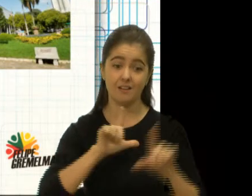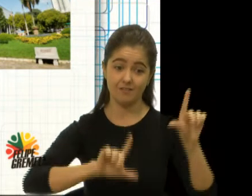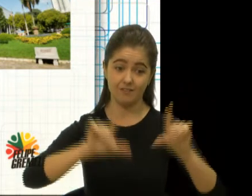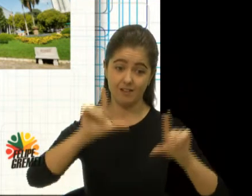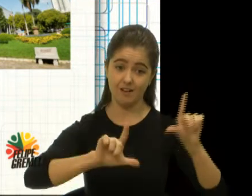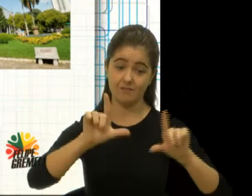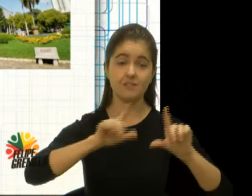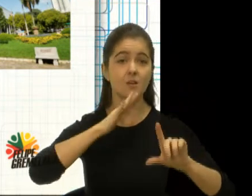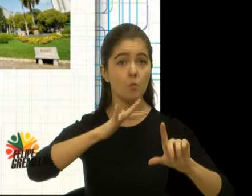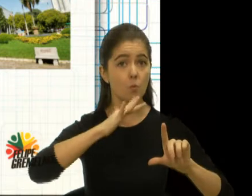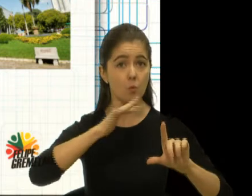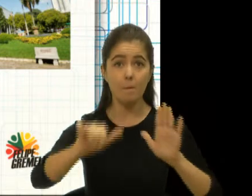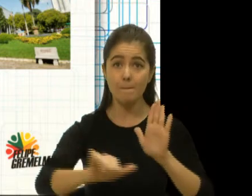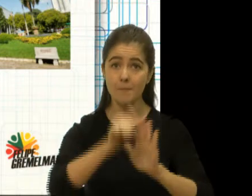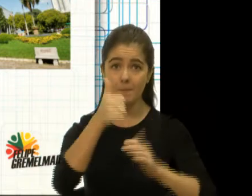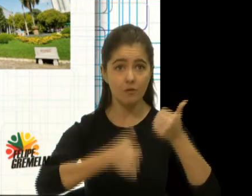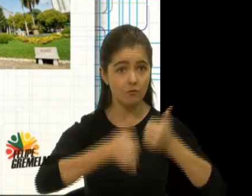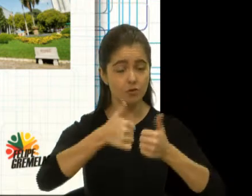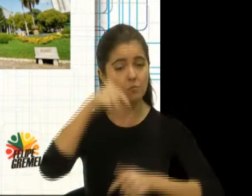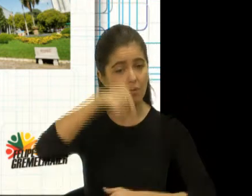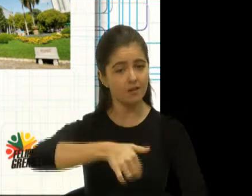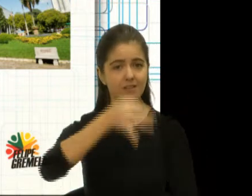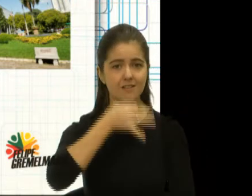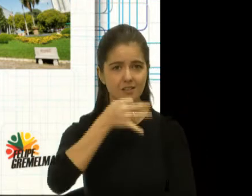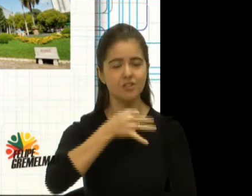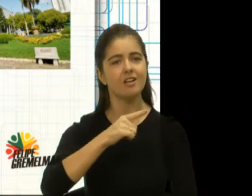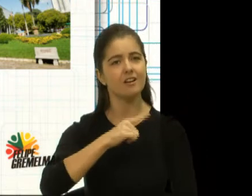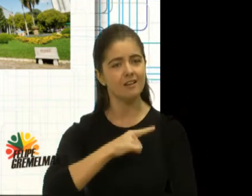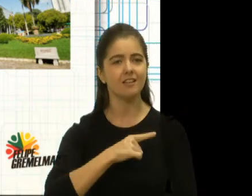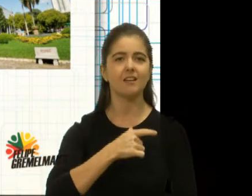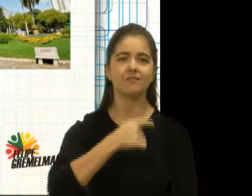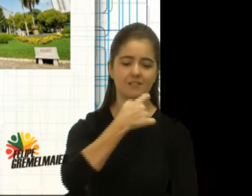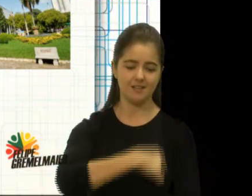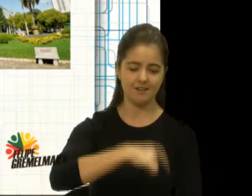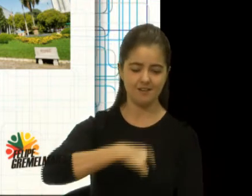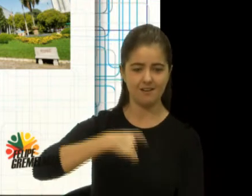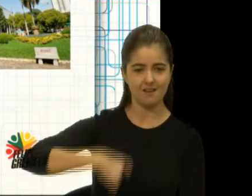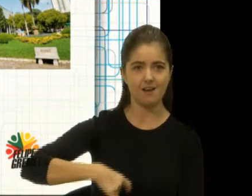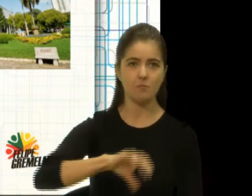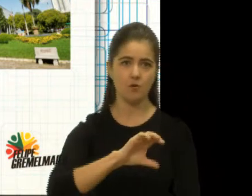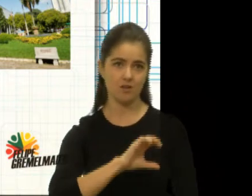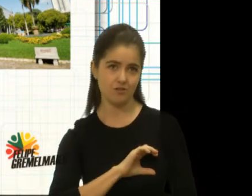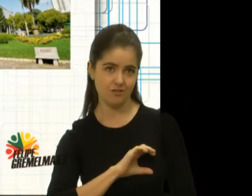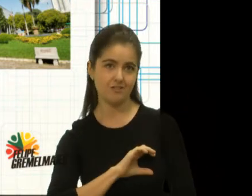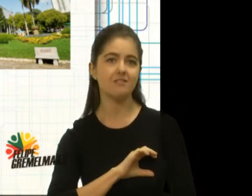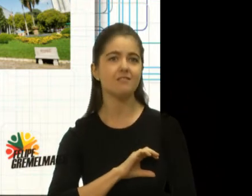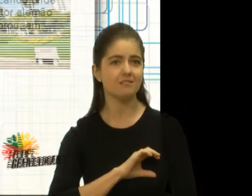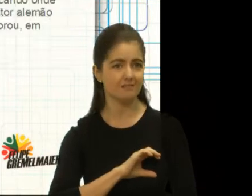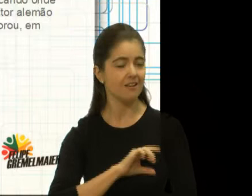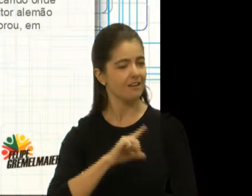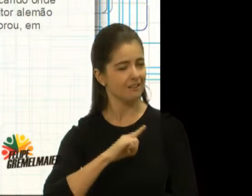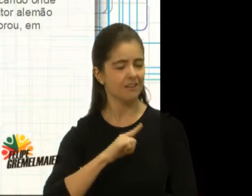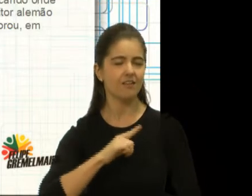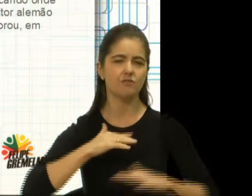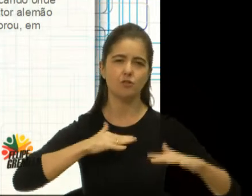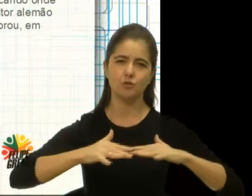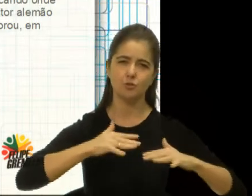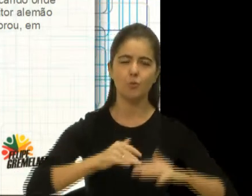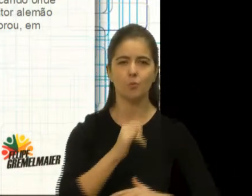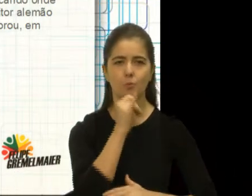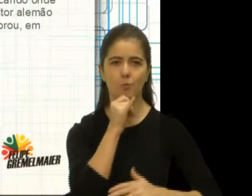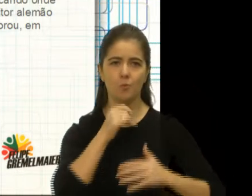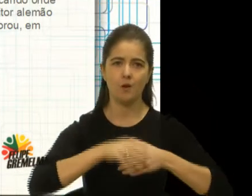TV de um jogo de futebol também foi aqui em Caxias, um amistoso Grêmio e Caxias aqui no Estádio Centenário. Então, são vários fatos que podem ser